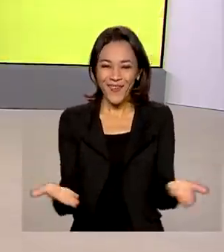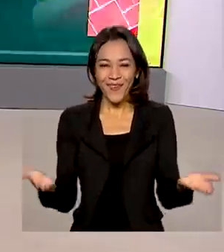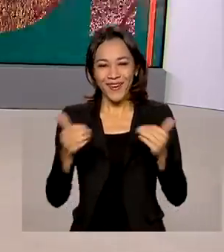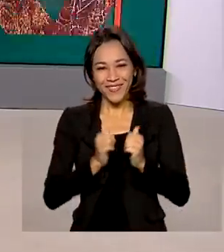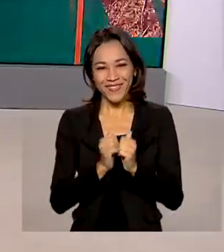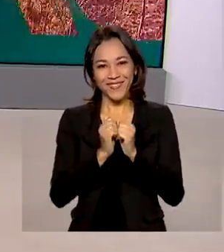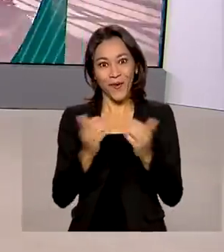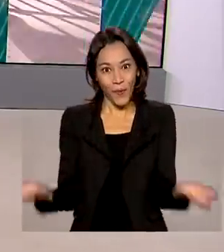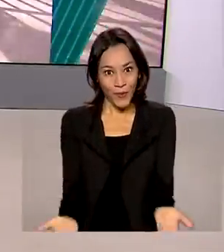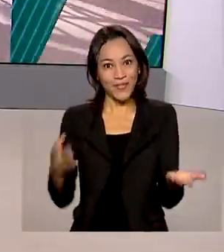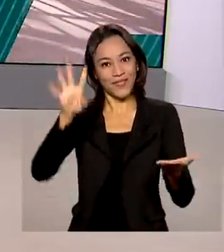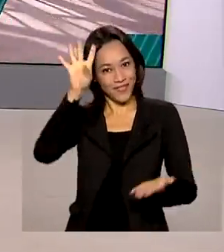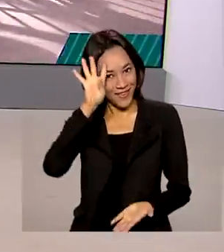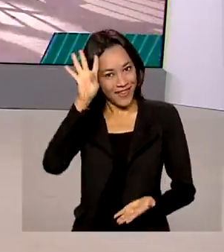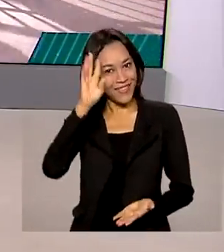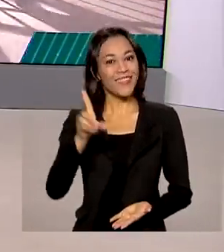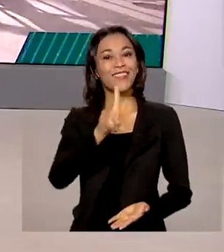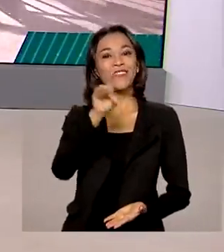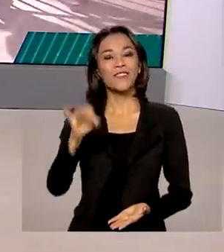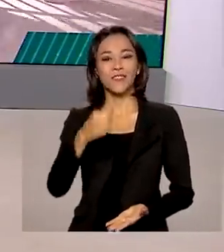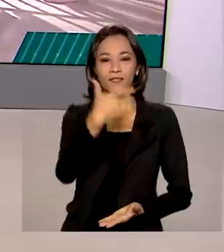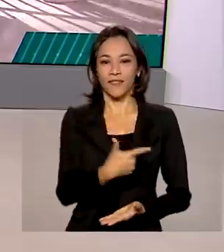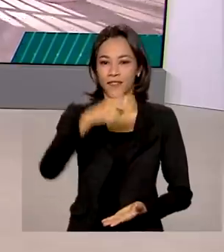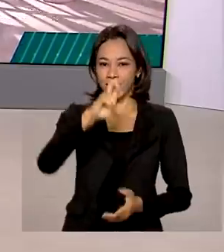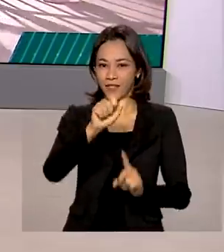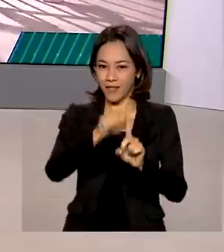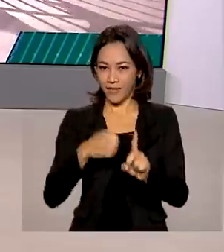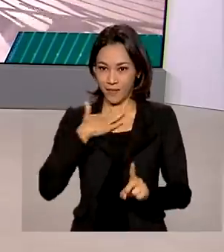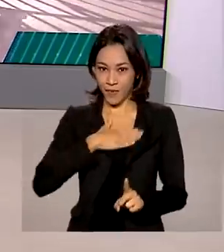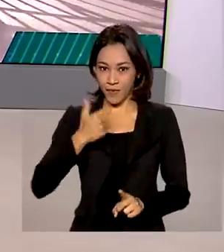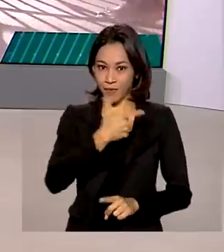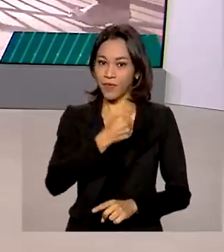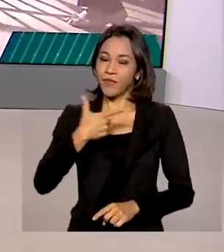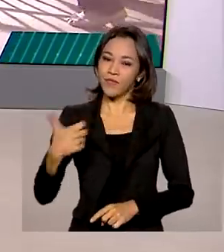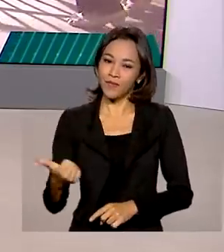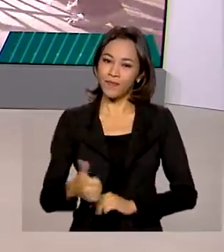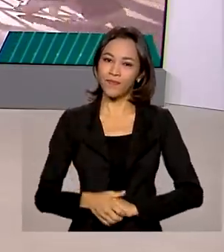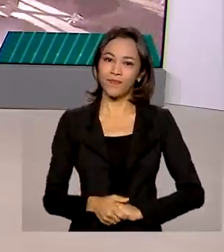no Brasil em dia, desta quarta-feira, 25 de agosto de 2021.